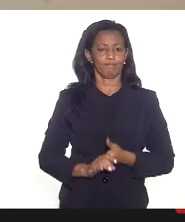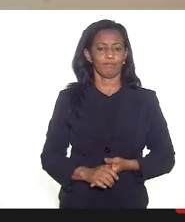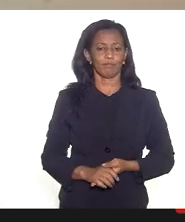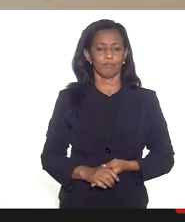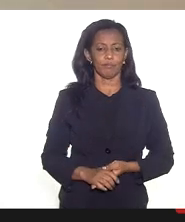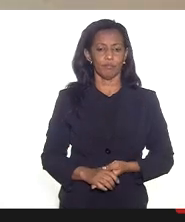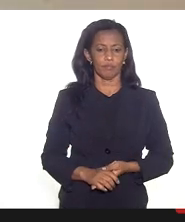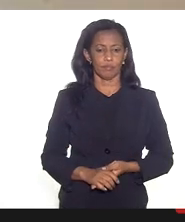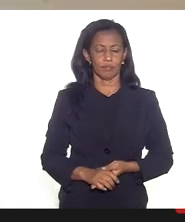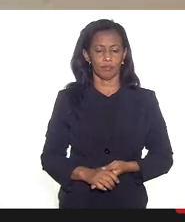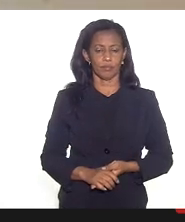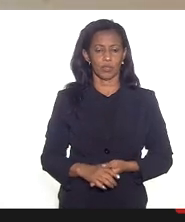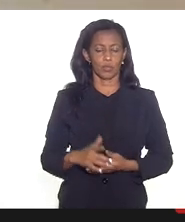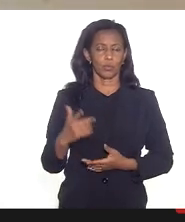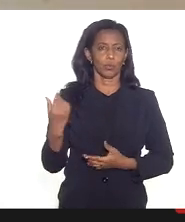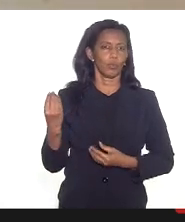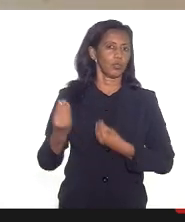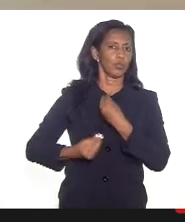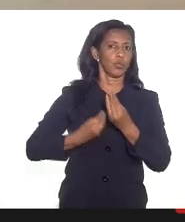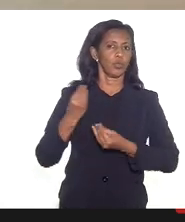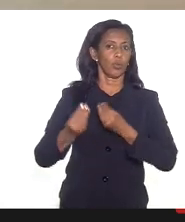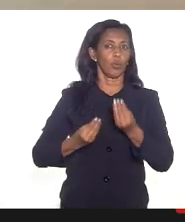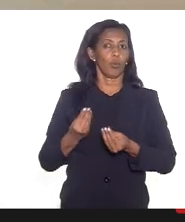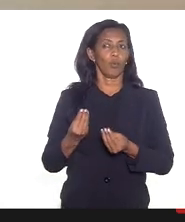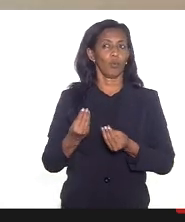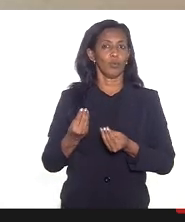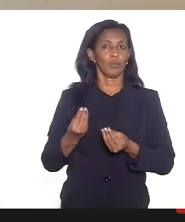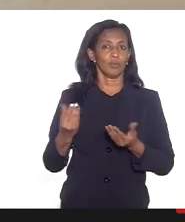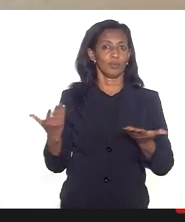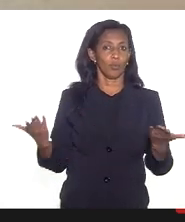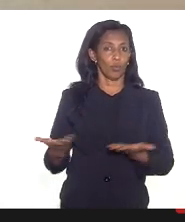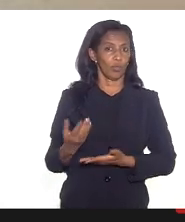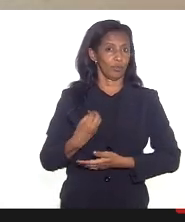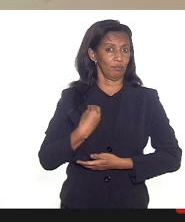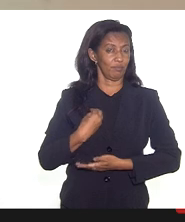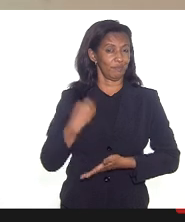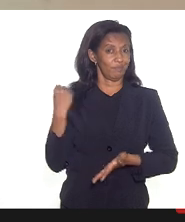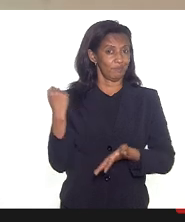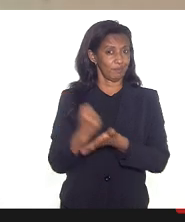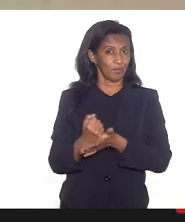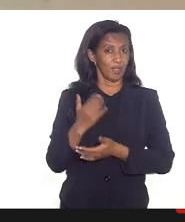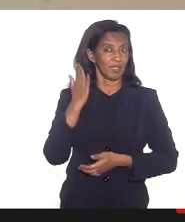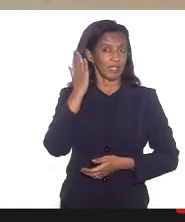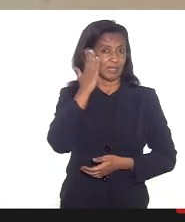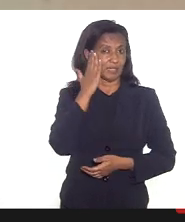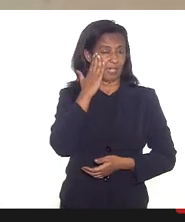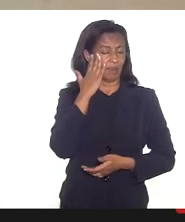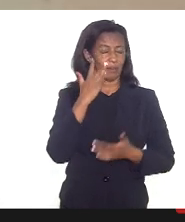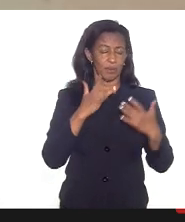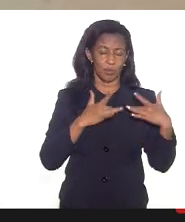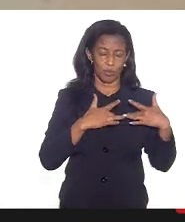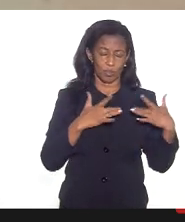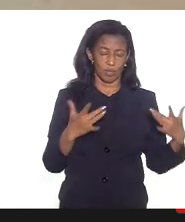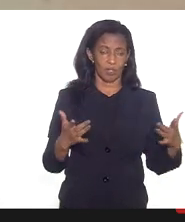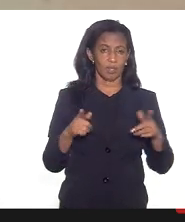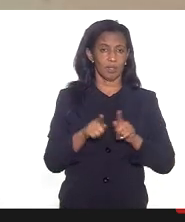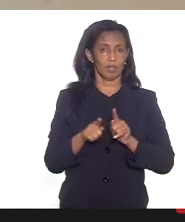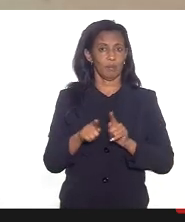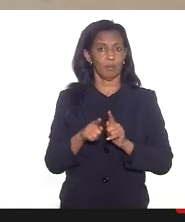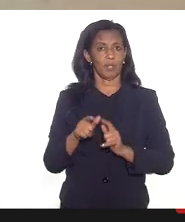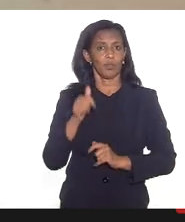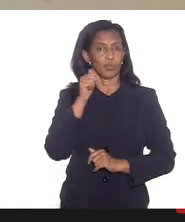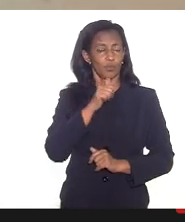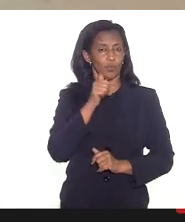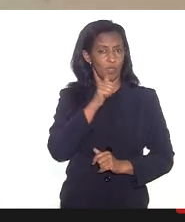sobre a situação que nos deixa bastante impactados a gente também que se solidariza com as